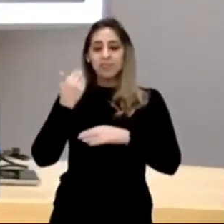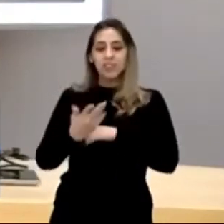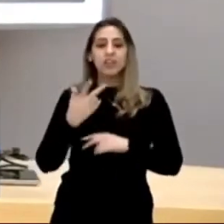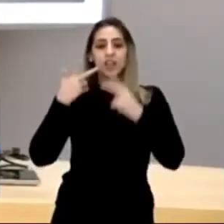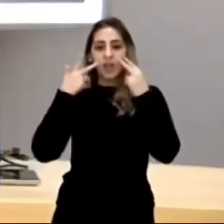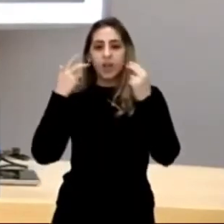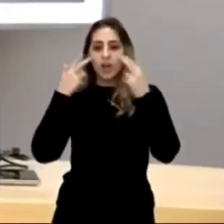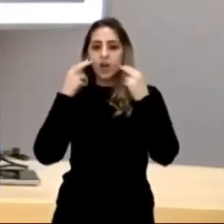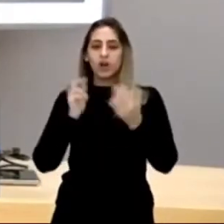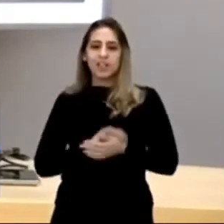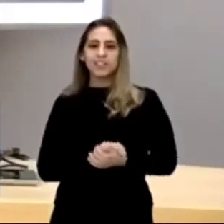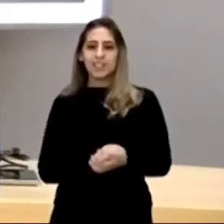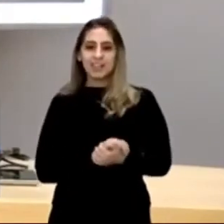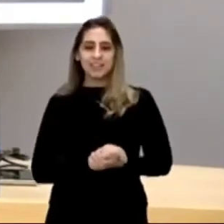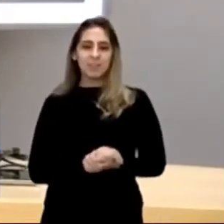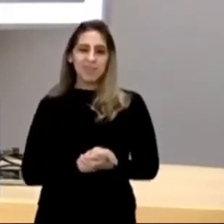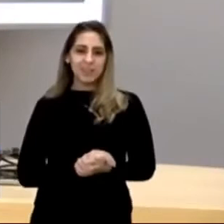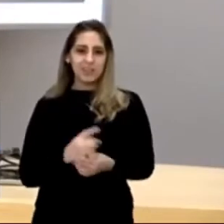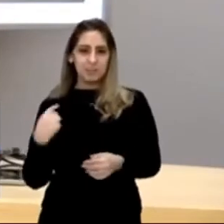índios,